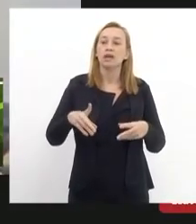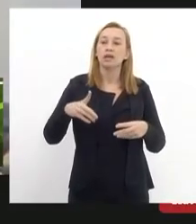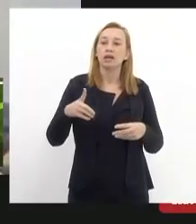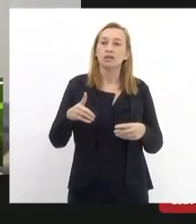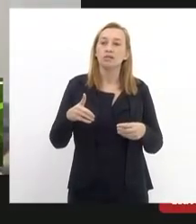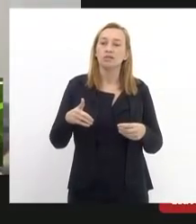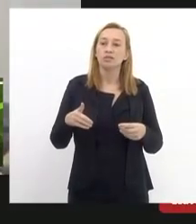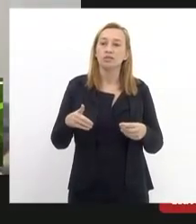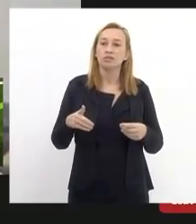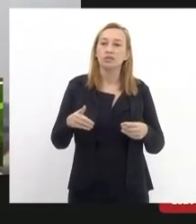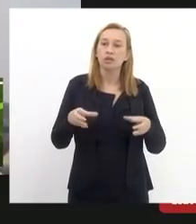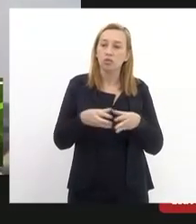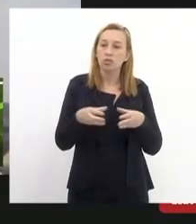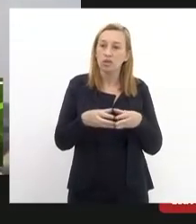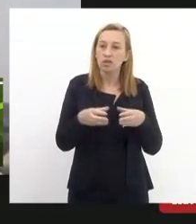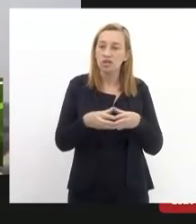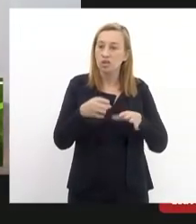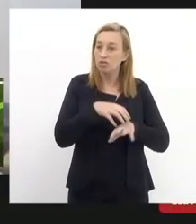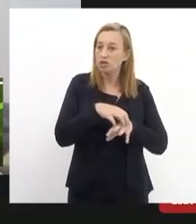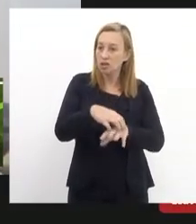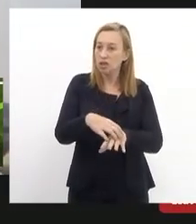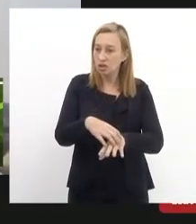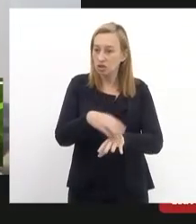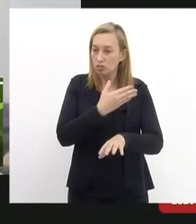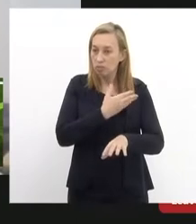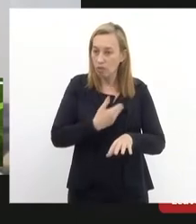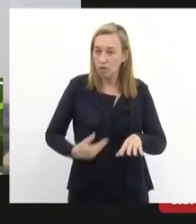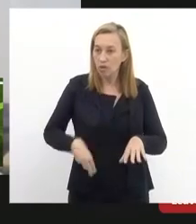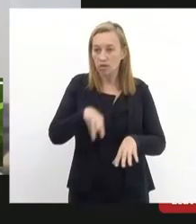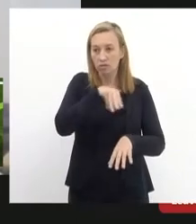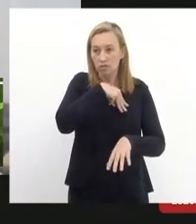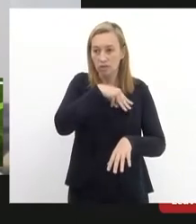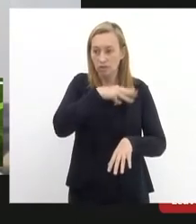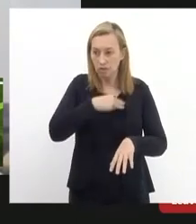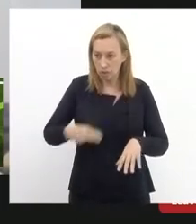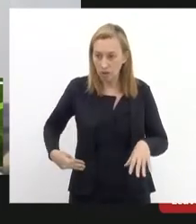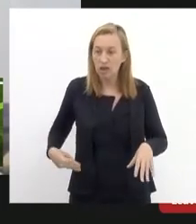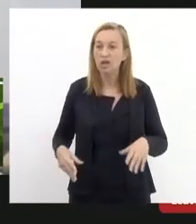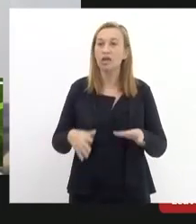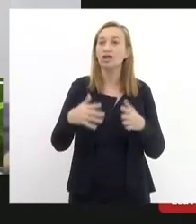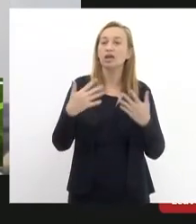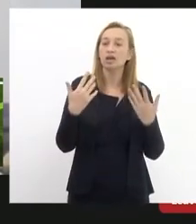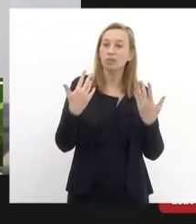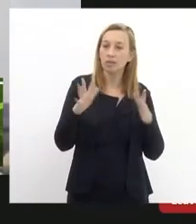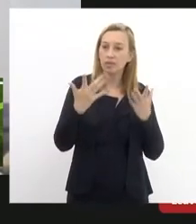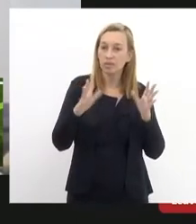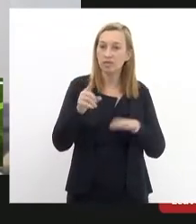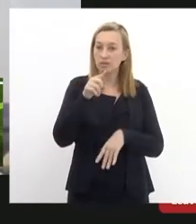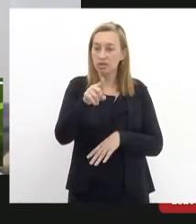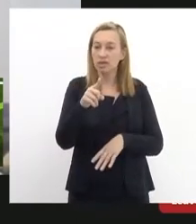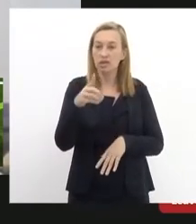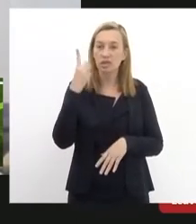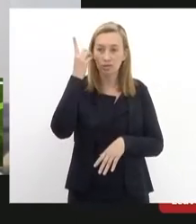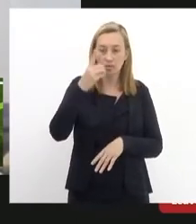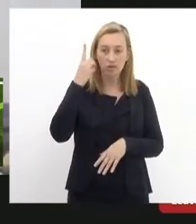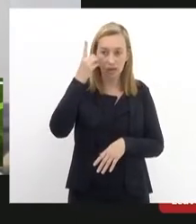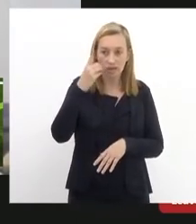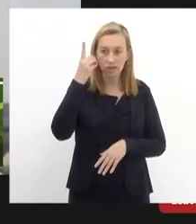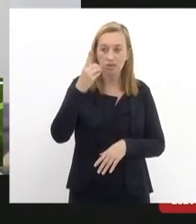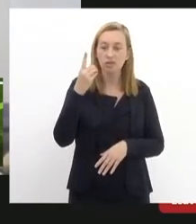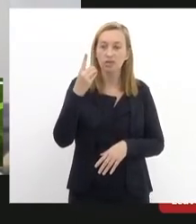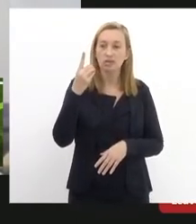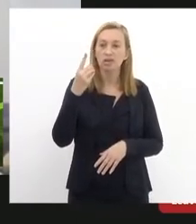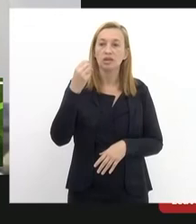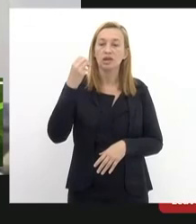que não está mais conosco na audiência e cumprimentar você vereador deputado deputado deputado mudei tudo aí desculpe-me deputado